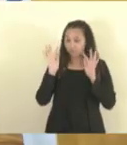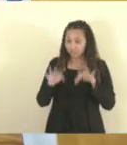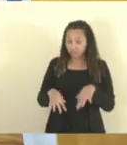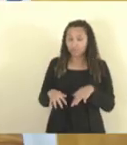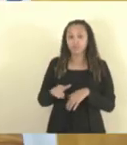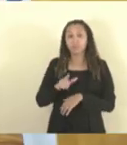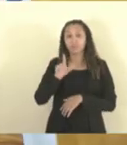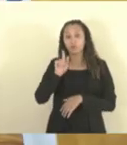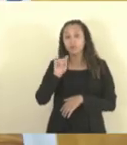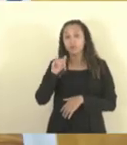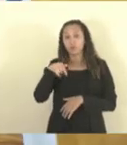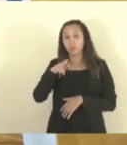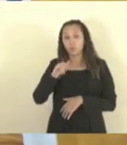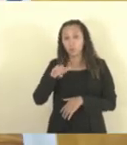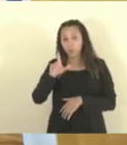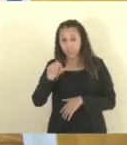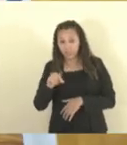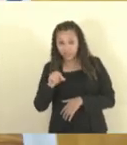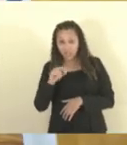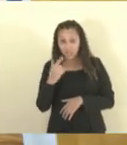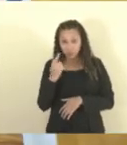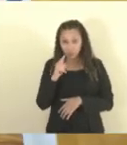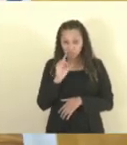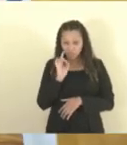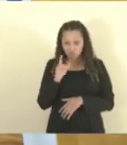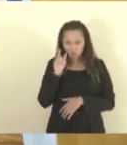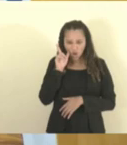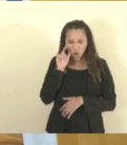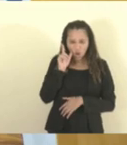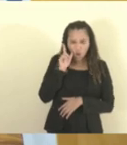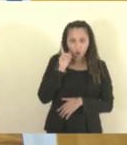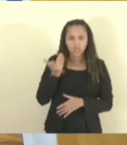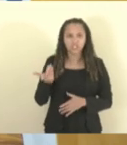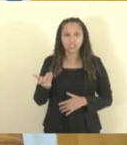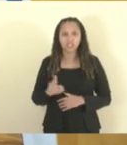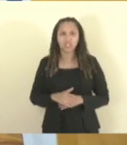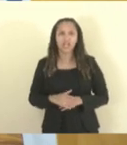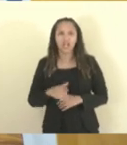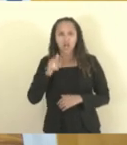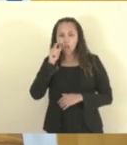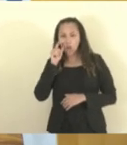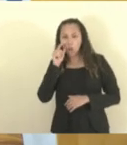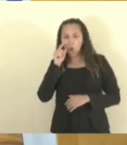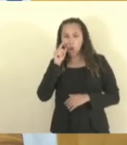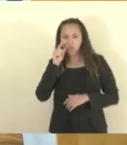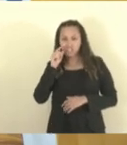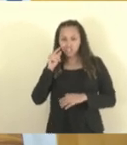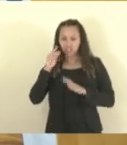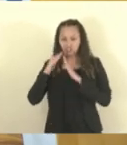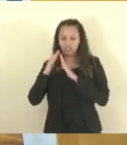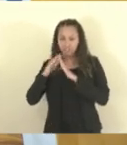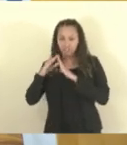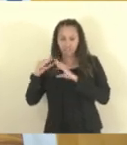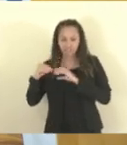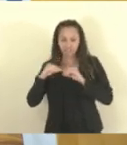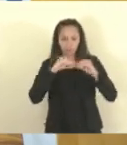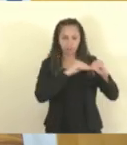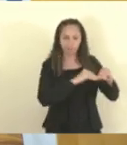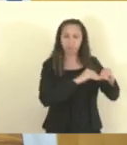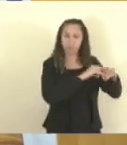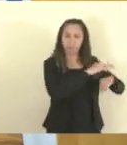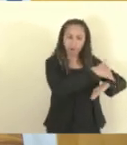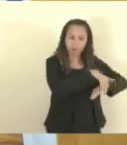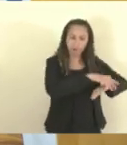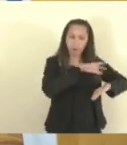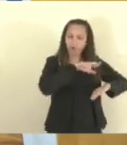Goiabeiras, não é somente a loja que sai da sua loja física e vai para a rua, não, o Liquida Goiabeiras é uma cadeia